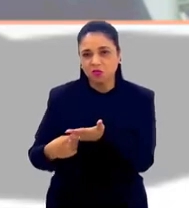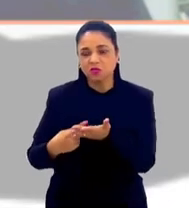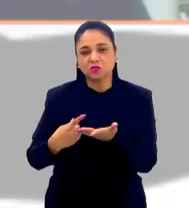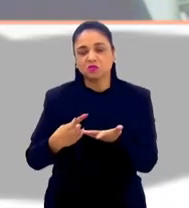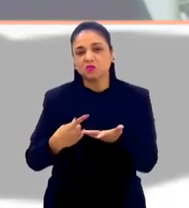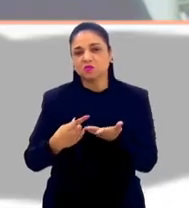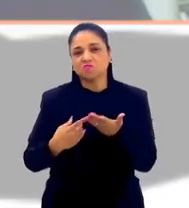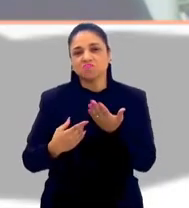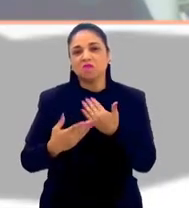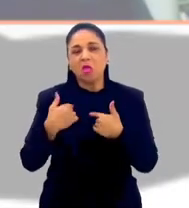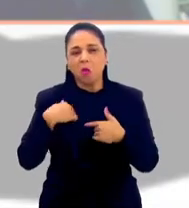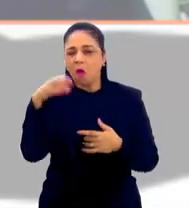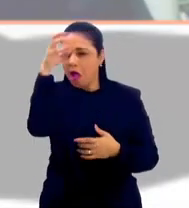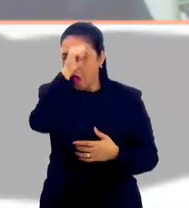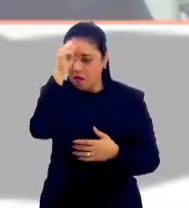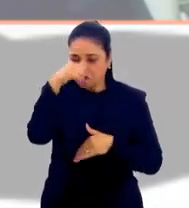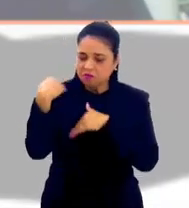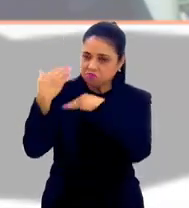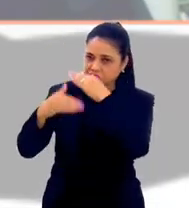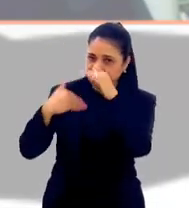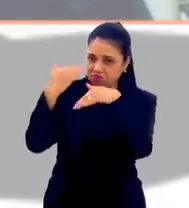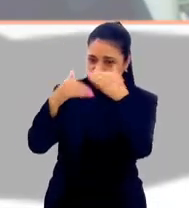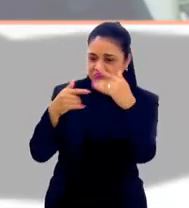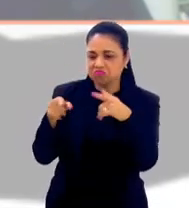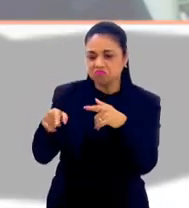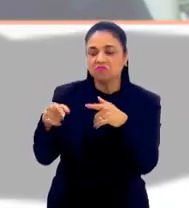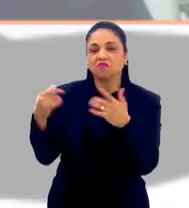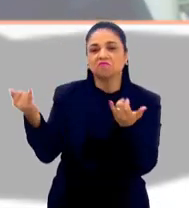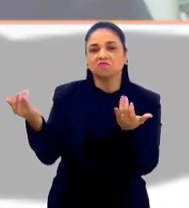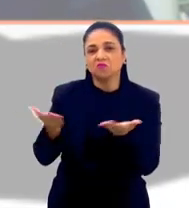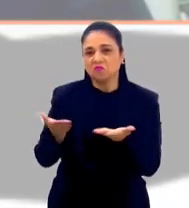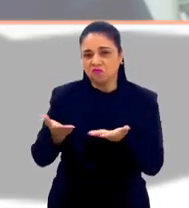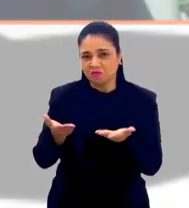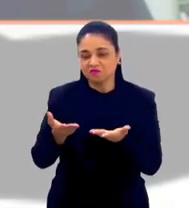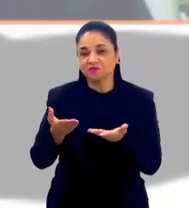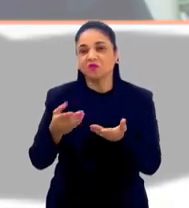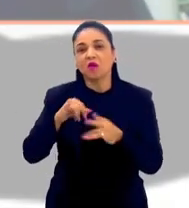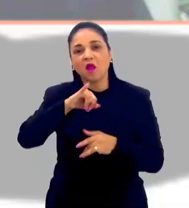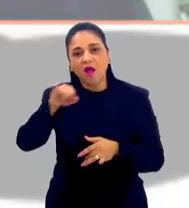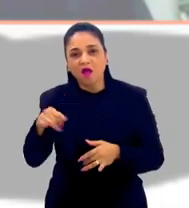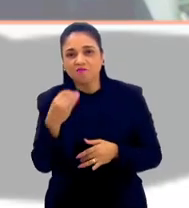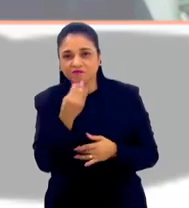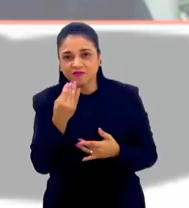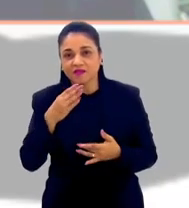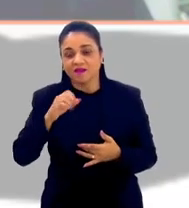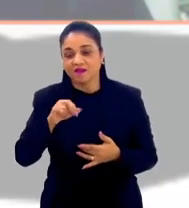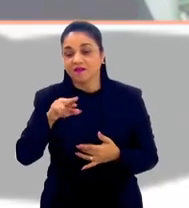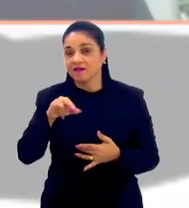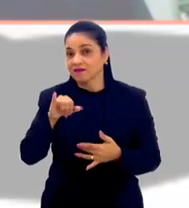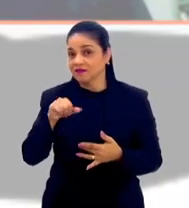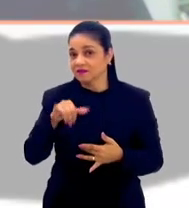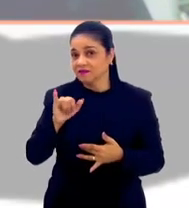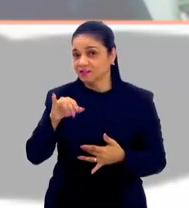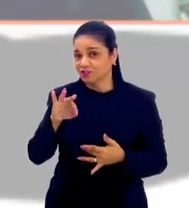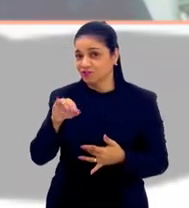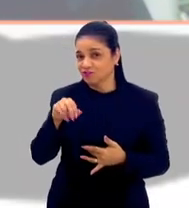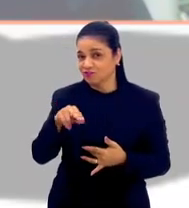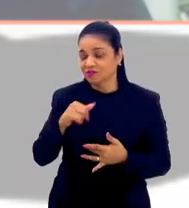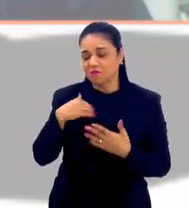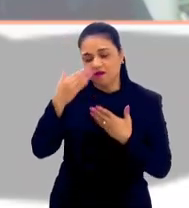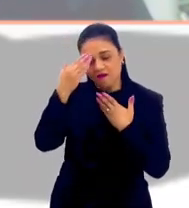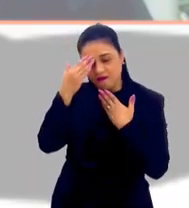passada, então aprendi demais, cresci, evoluí demais com você e com esse programa. Quero aproveitar também, Cristina, pedir licença a você,